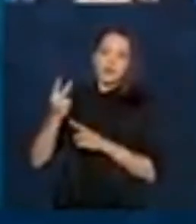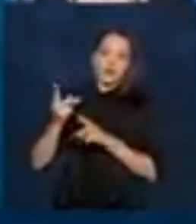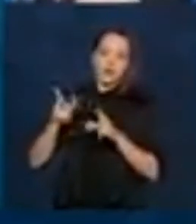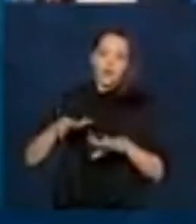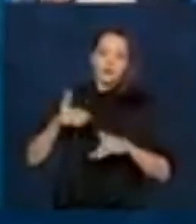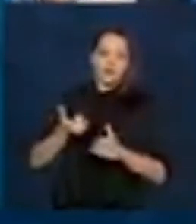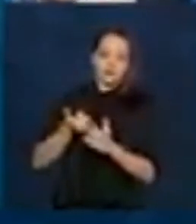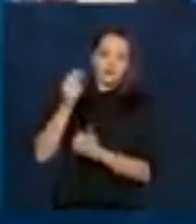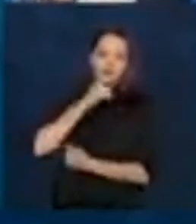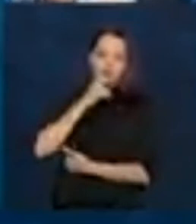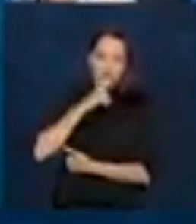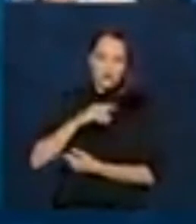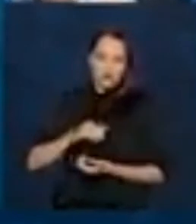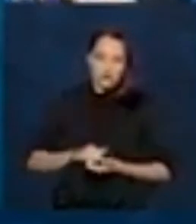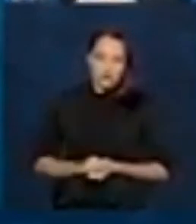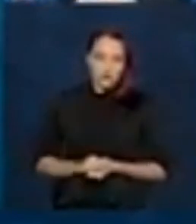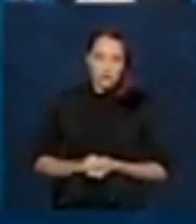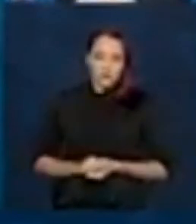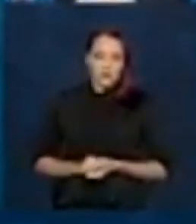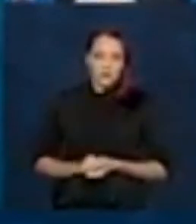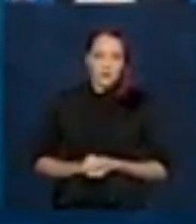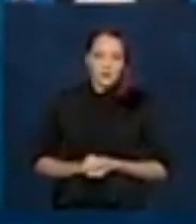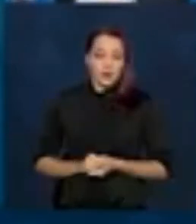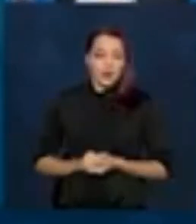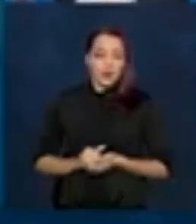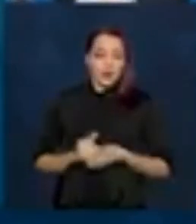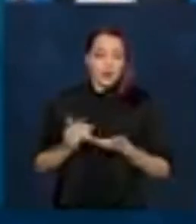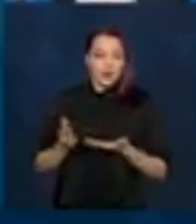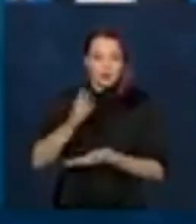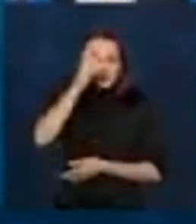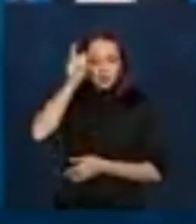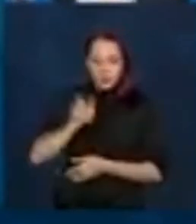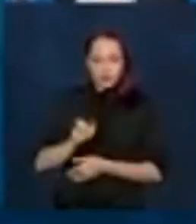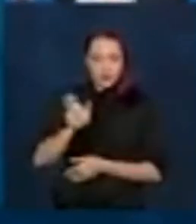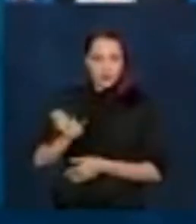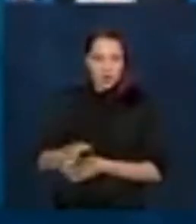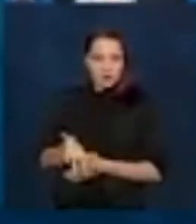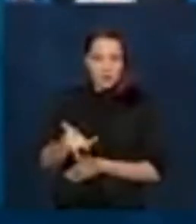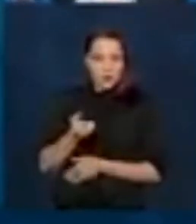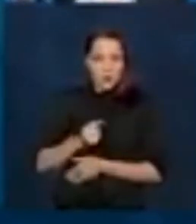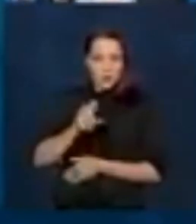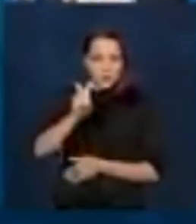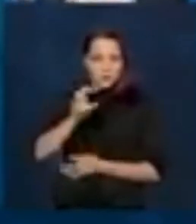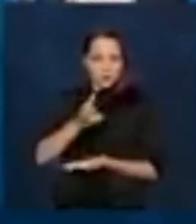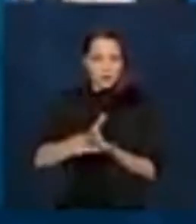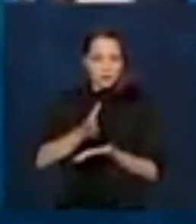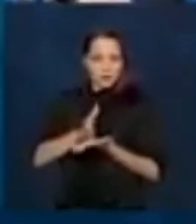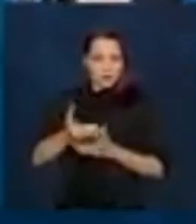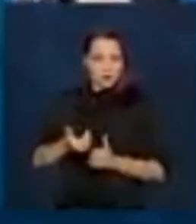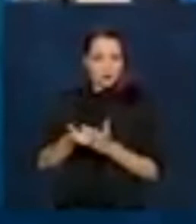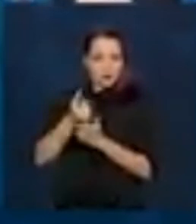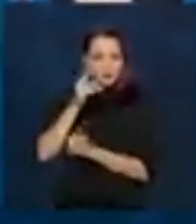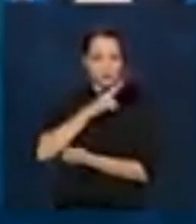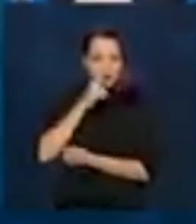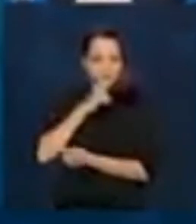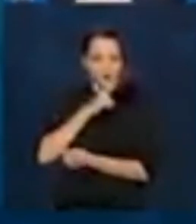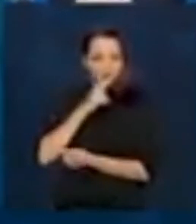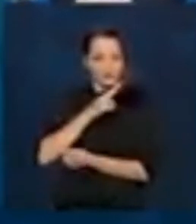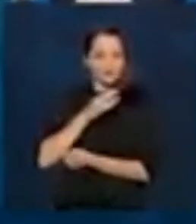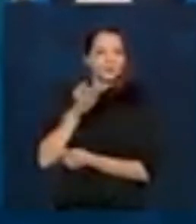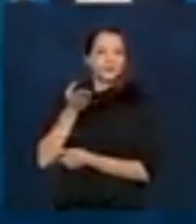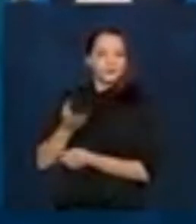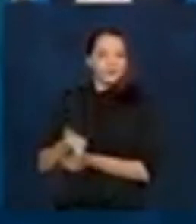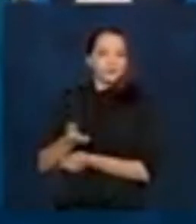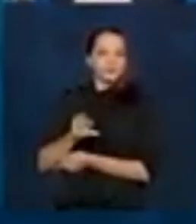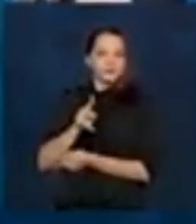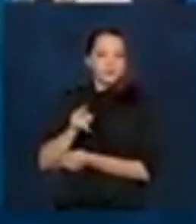emergencial. a partir do fato que a pessoa já recebeu cinco parcelas do auxílio emergencial, ela